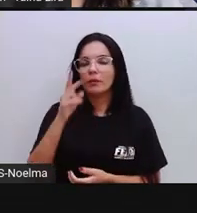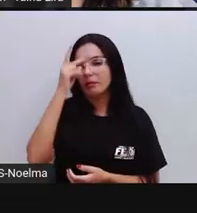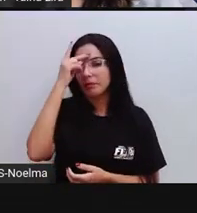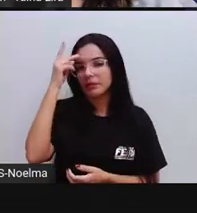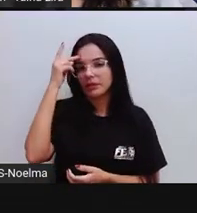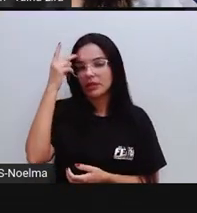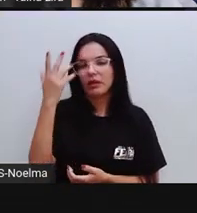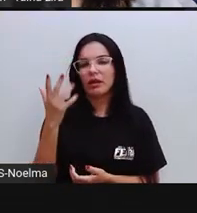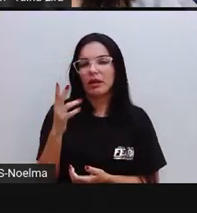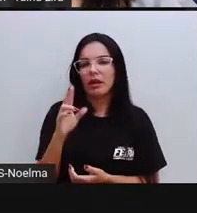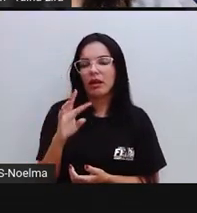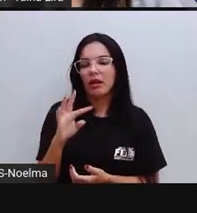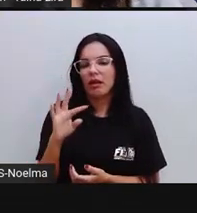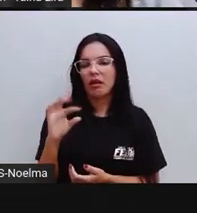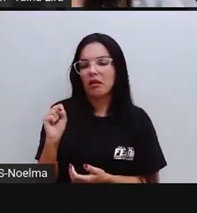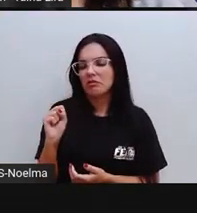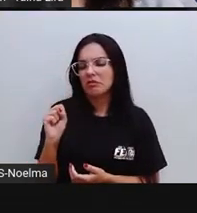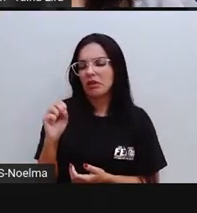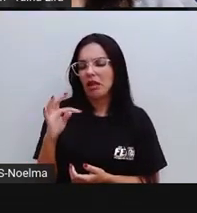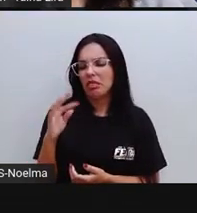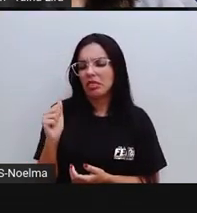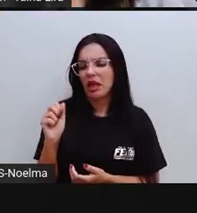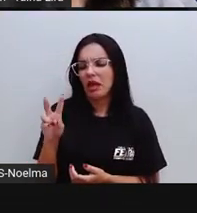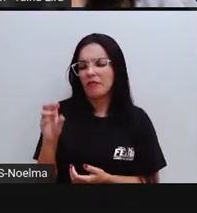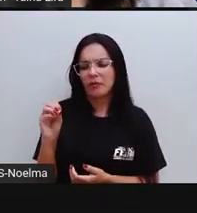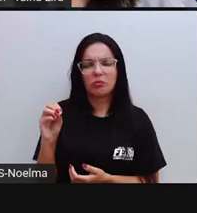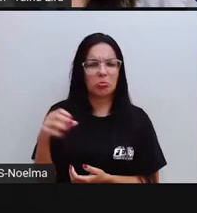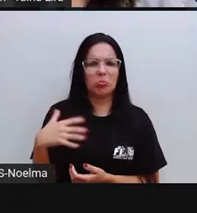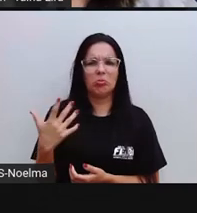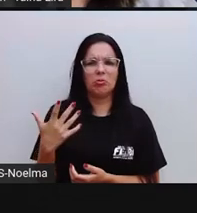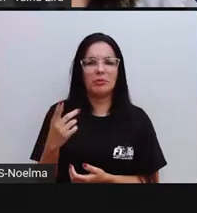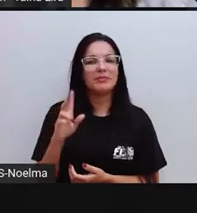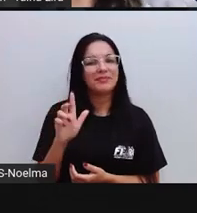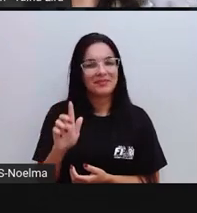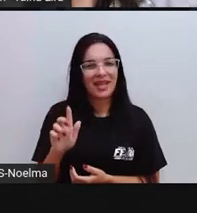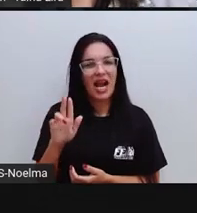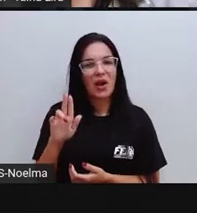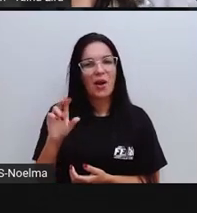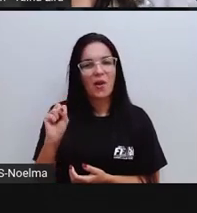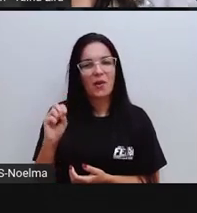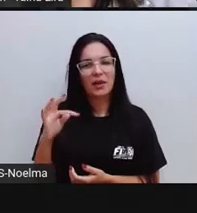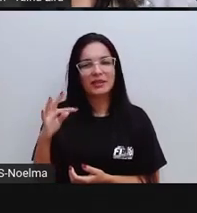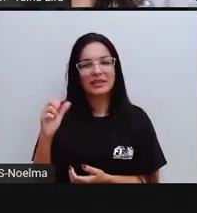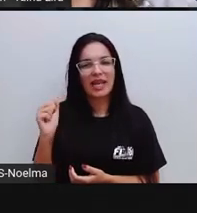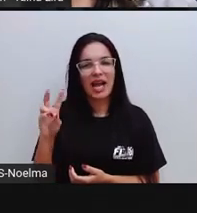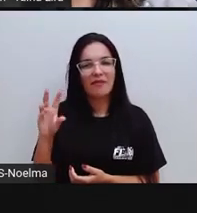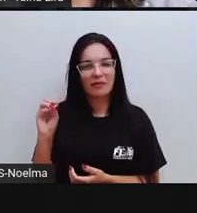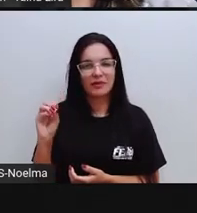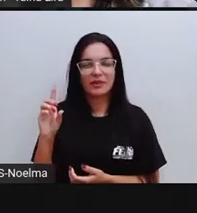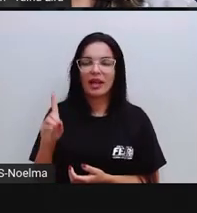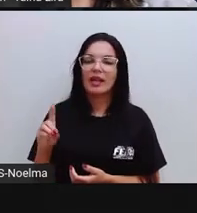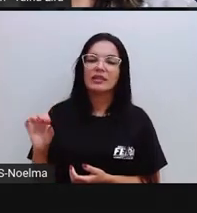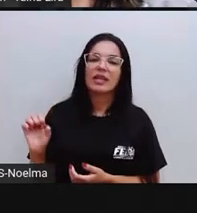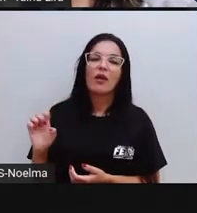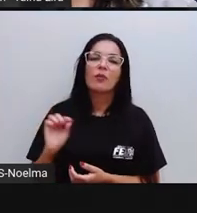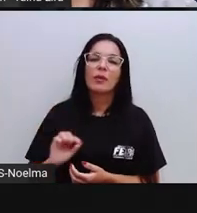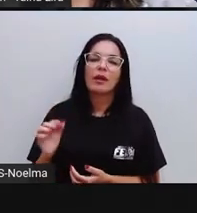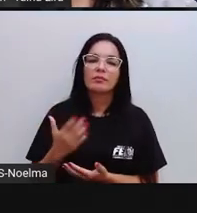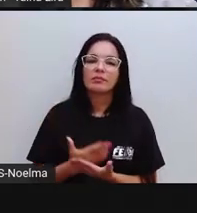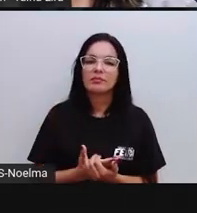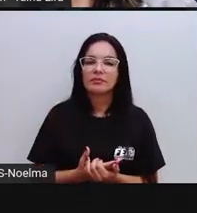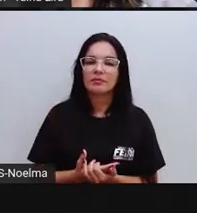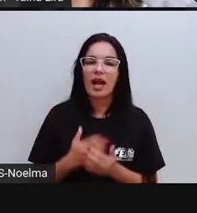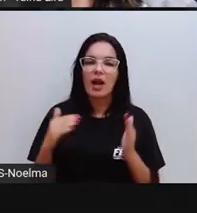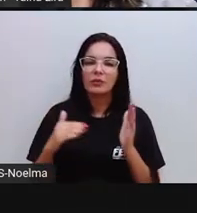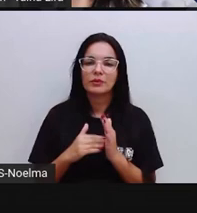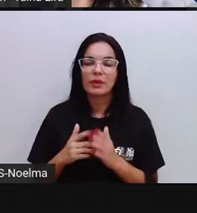Gustavo, tem uma letra C antes, ó. Gustavo. E aqui, com esse D no final, o que será?